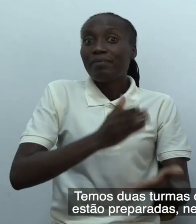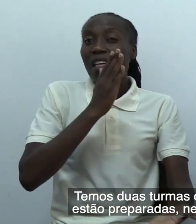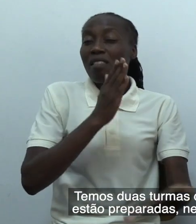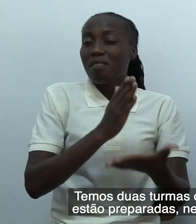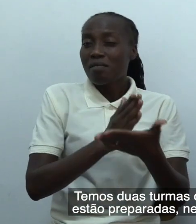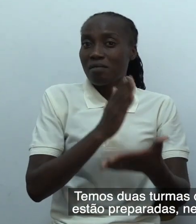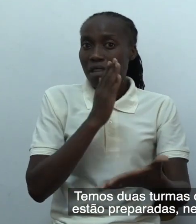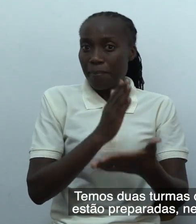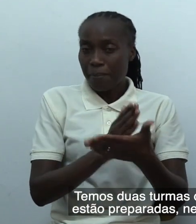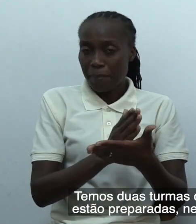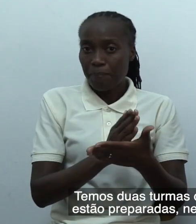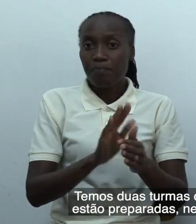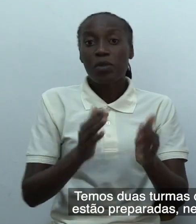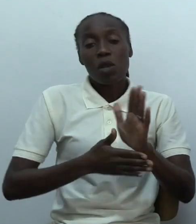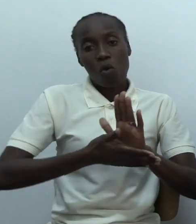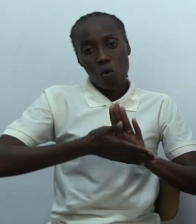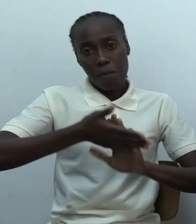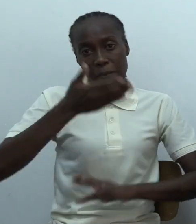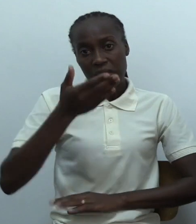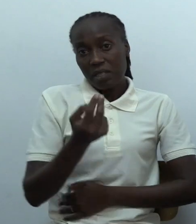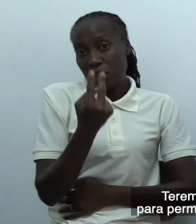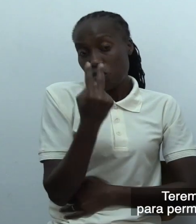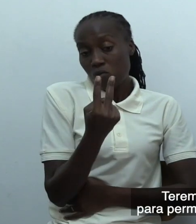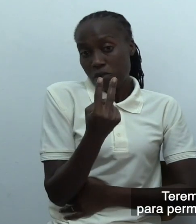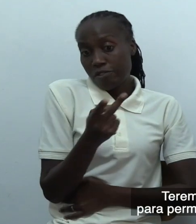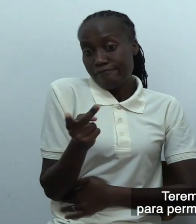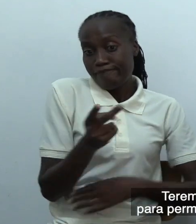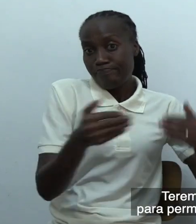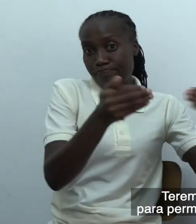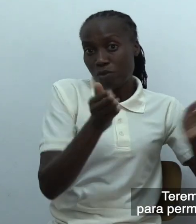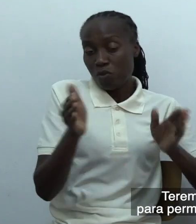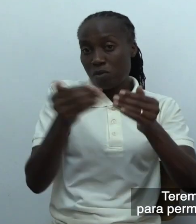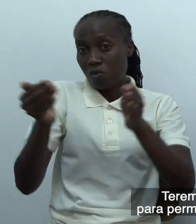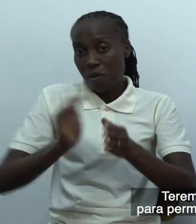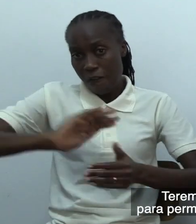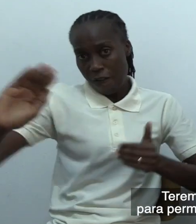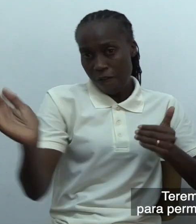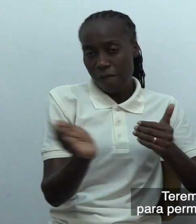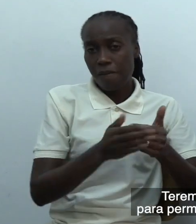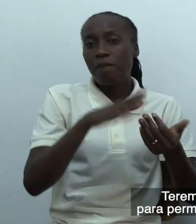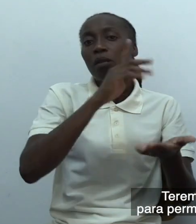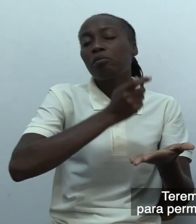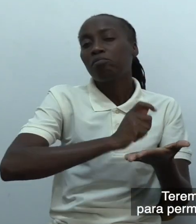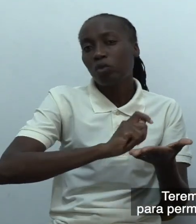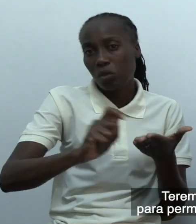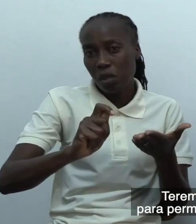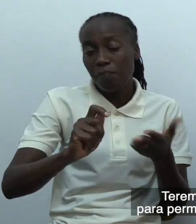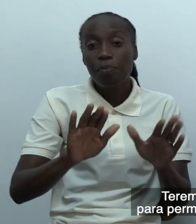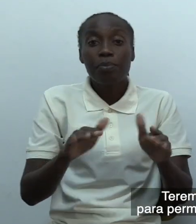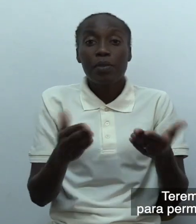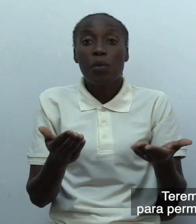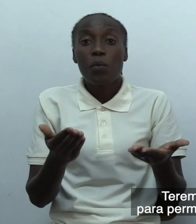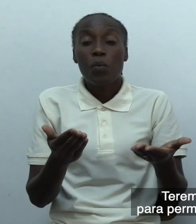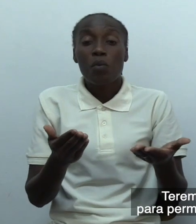reinício, aliás, para a retoma das aulas. Então, teremos que dividir as turmas